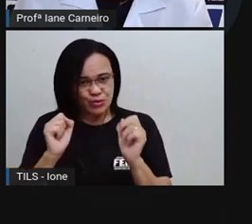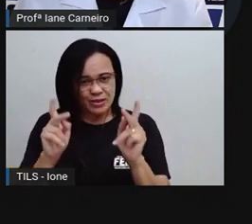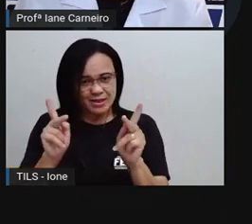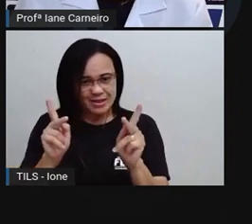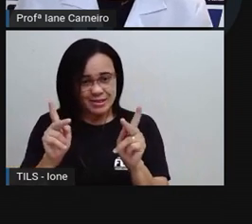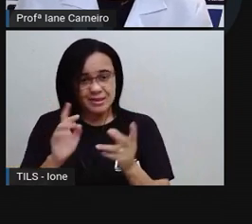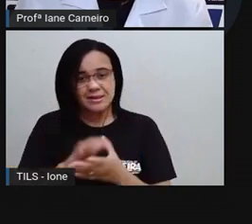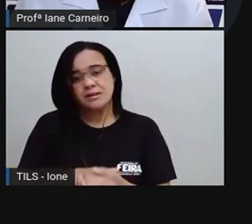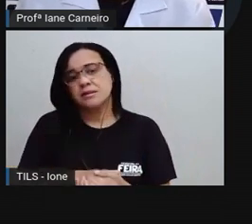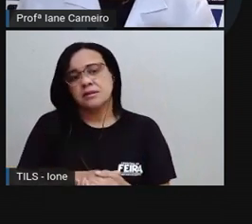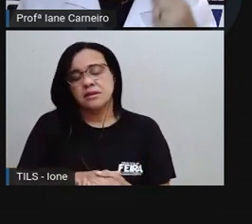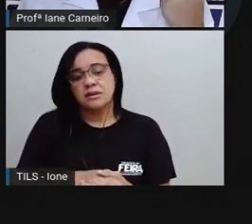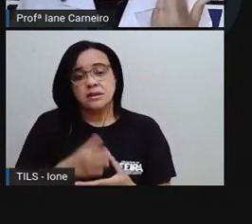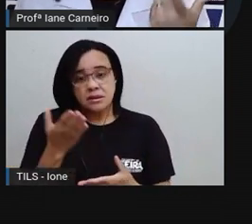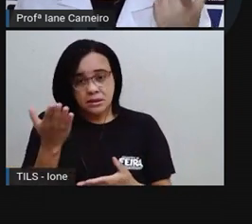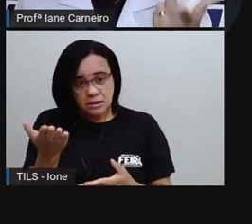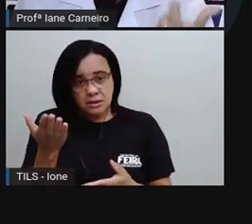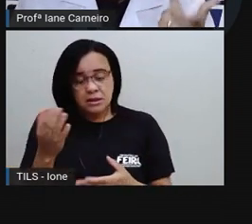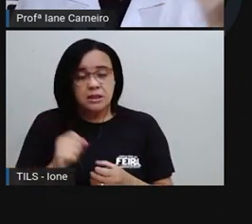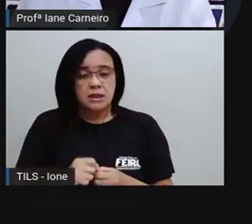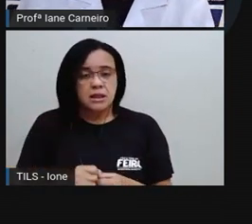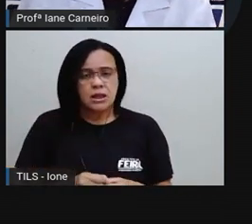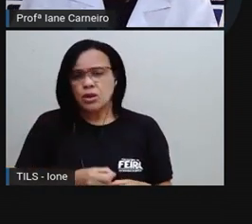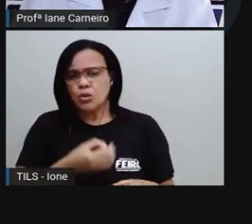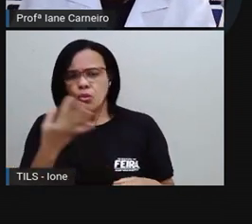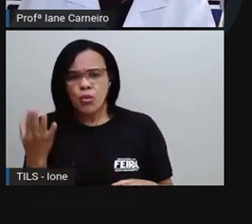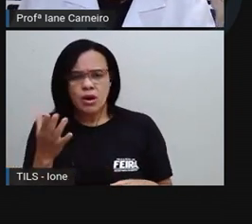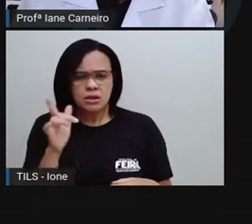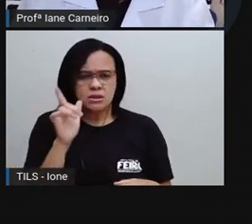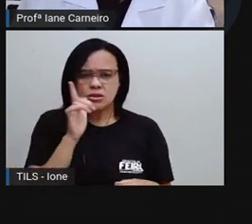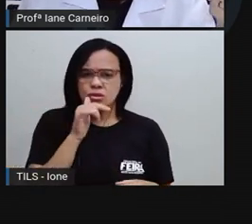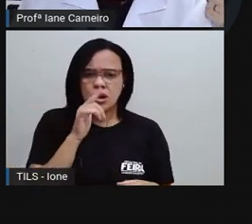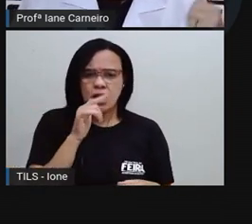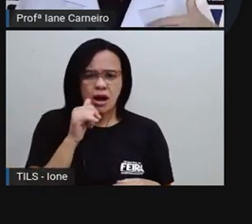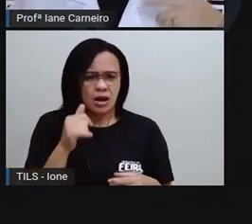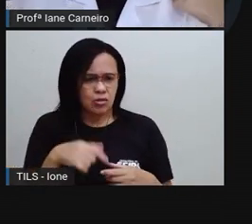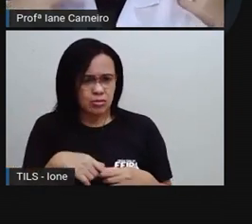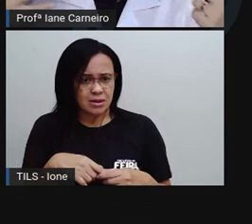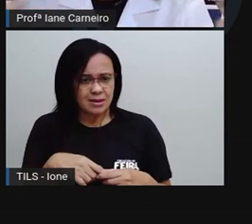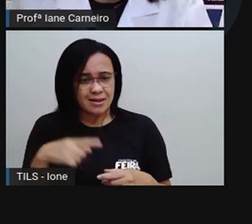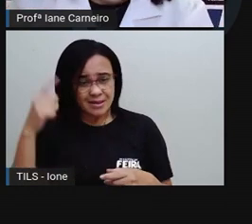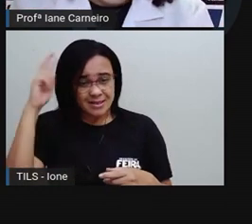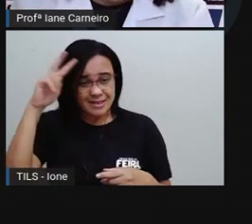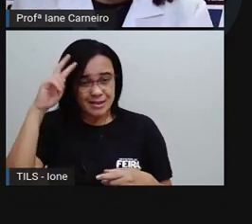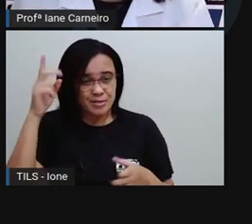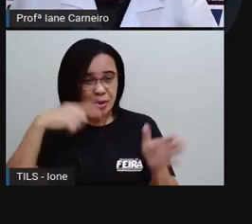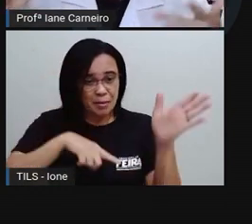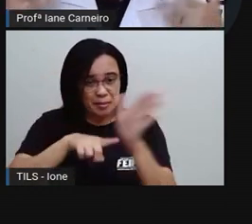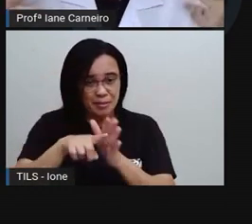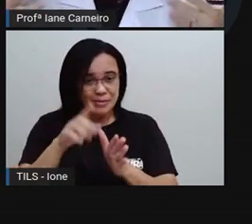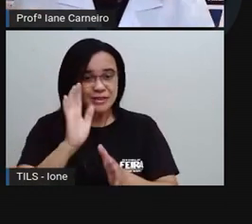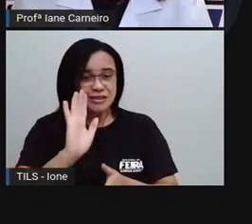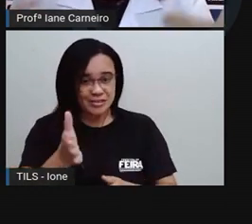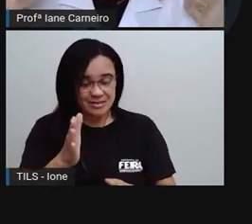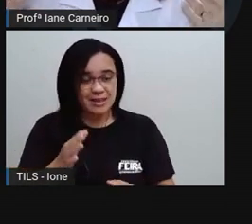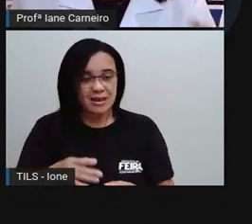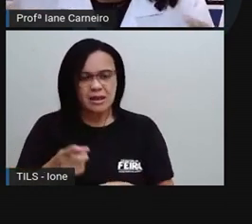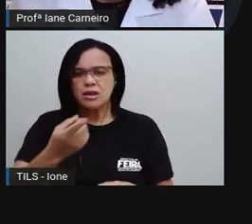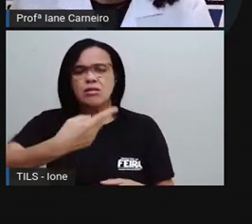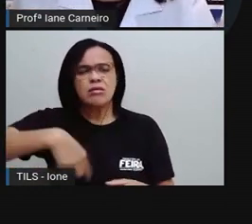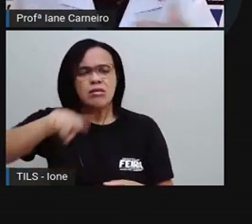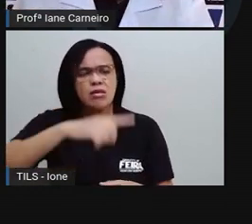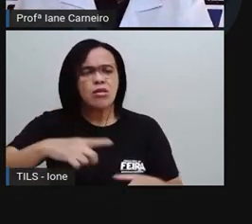E aí, ó... Quanto é, como a Pró perguntou lá antes, né? Quanto de água nós precisamos